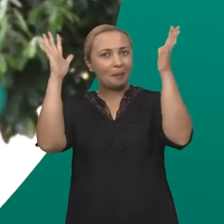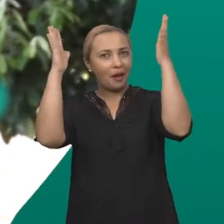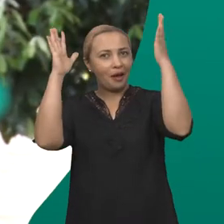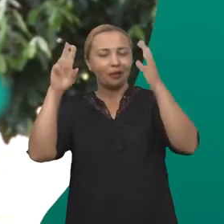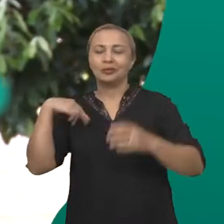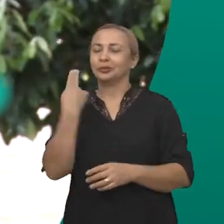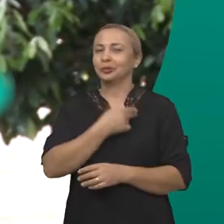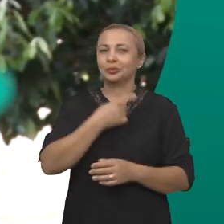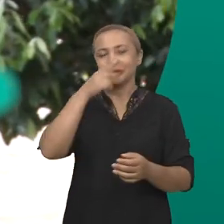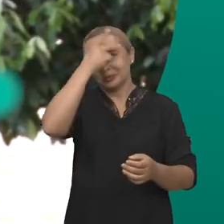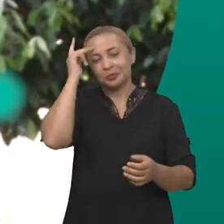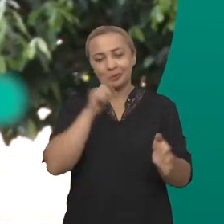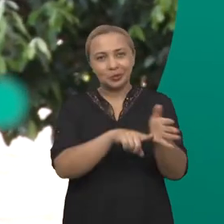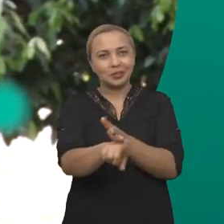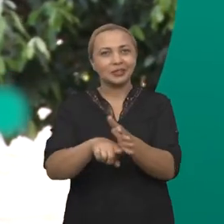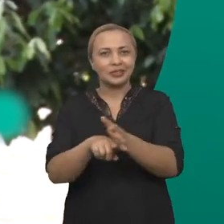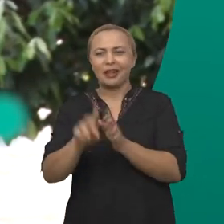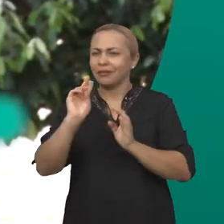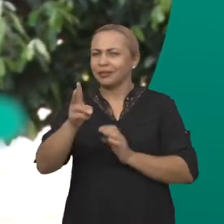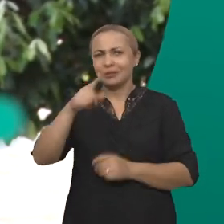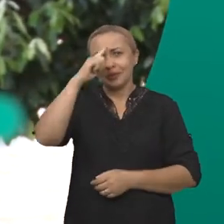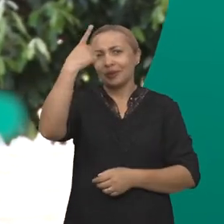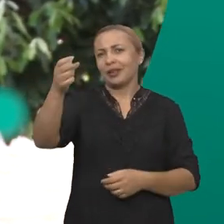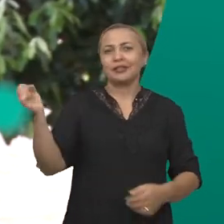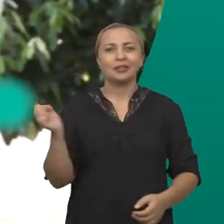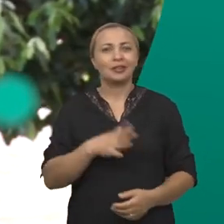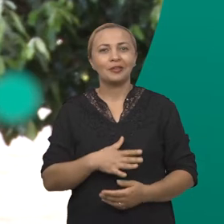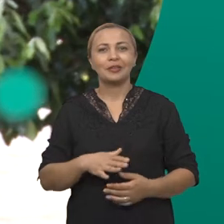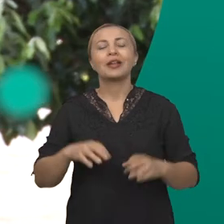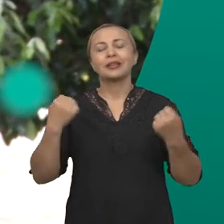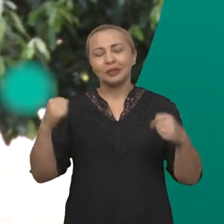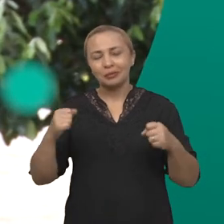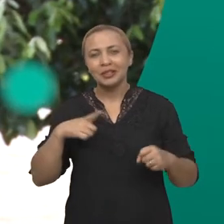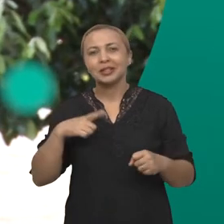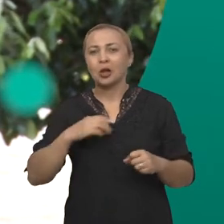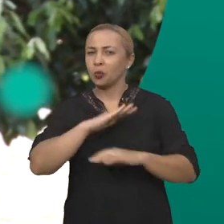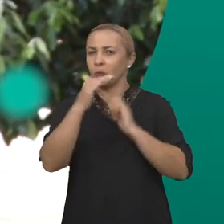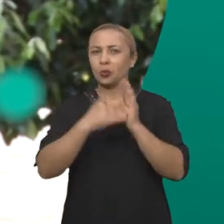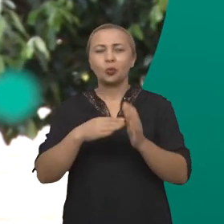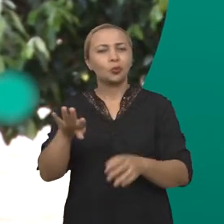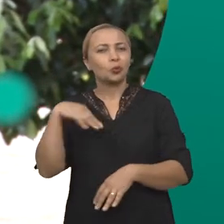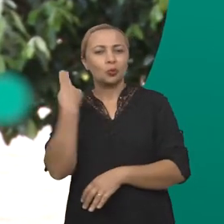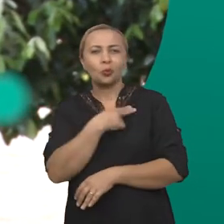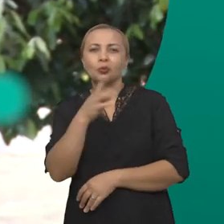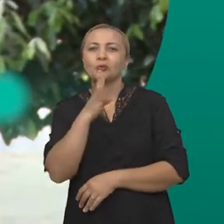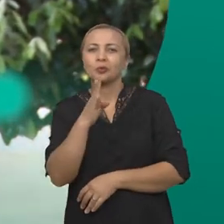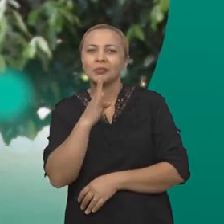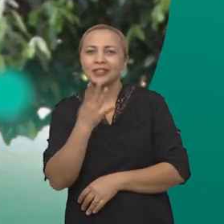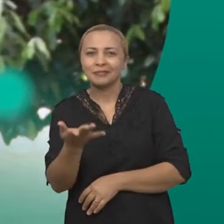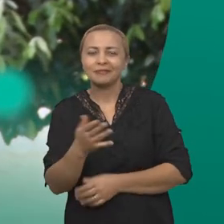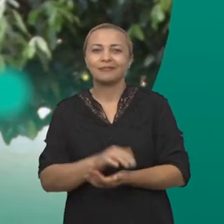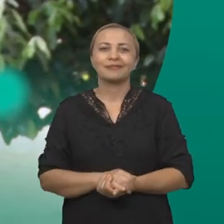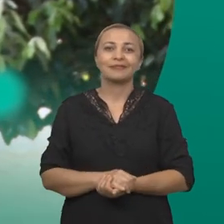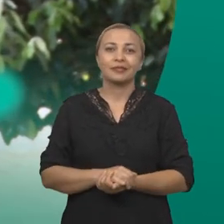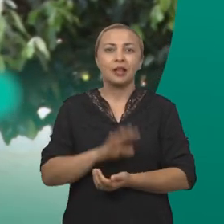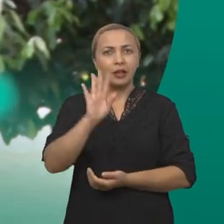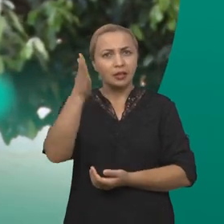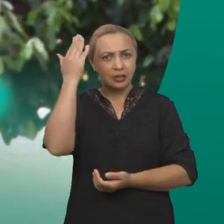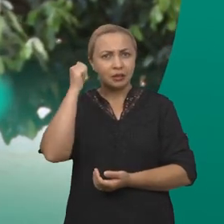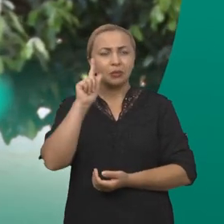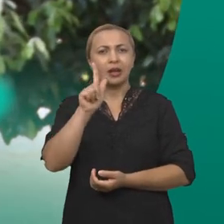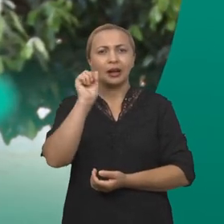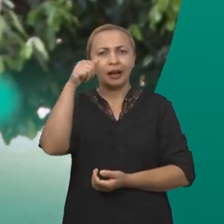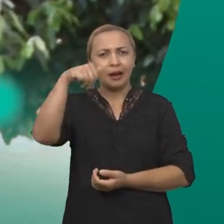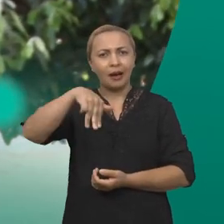Parabéns aos nossos pesquisadores, sempre com ideias inovadoras e que merecem todo o nosso reconhecimento. Você sabe o que é